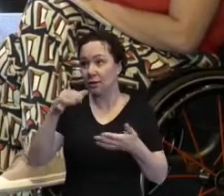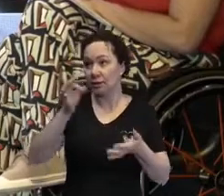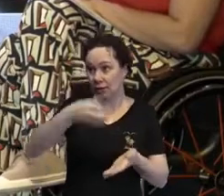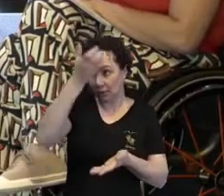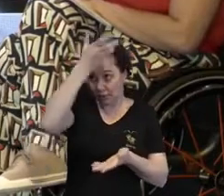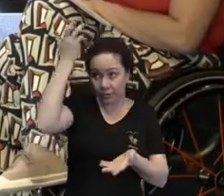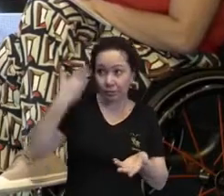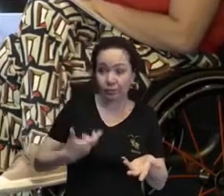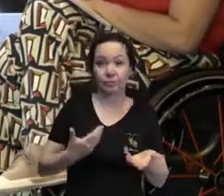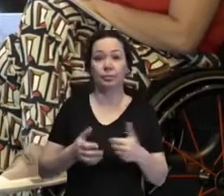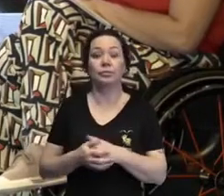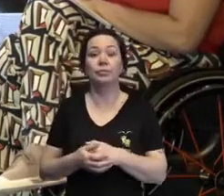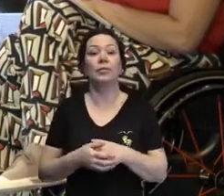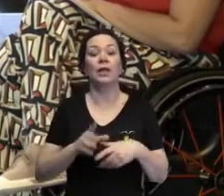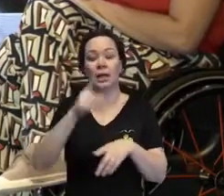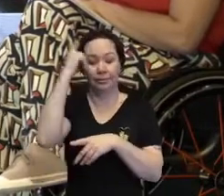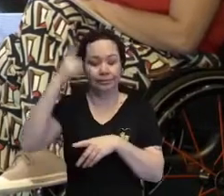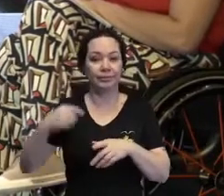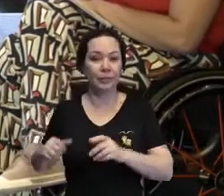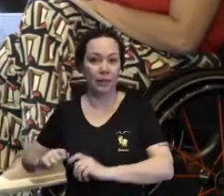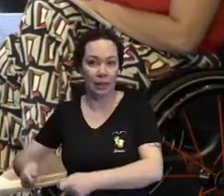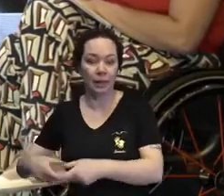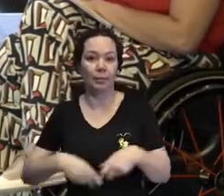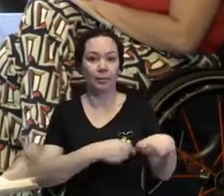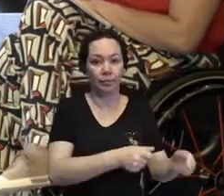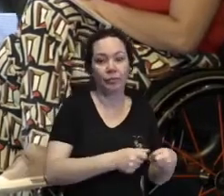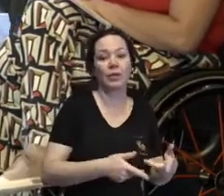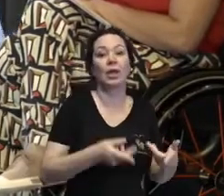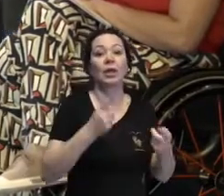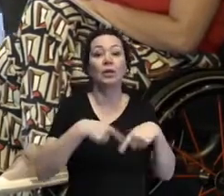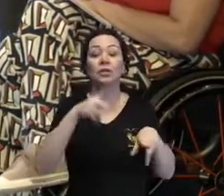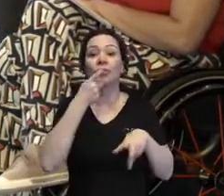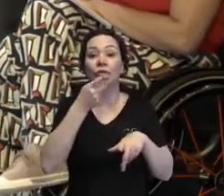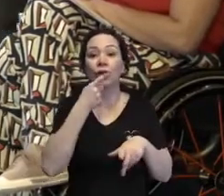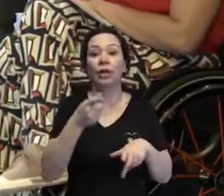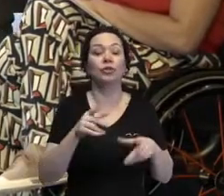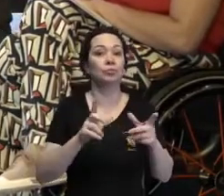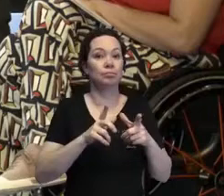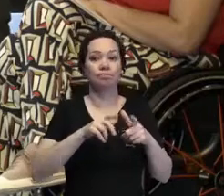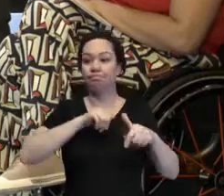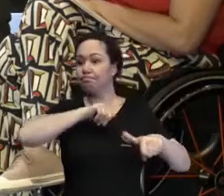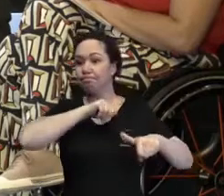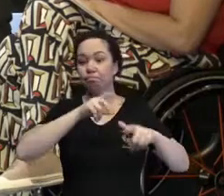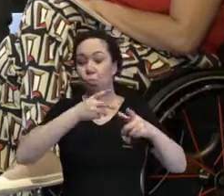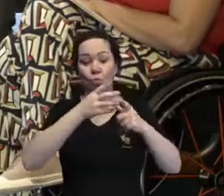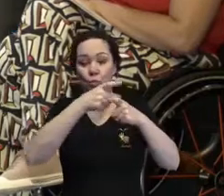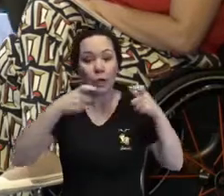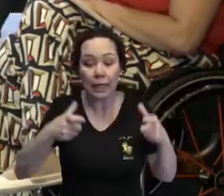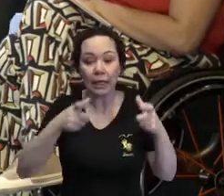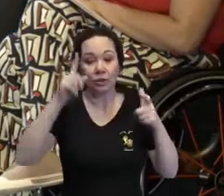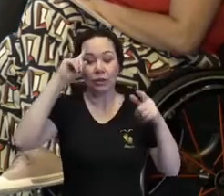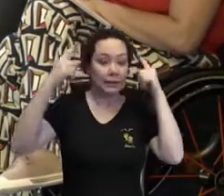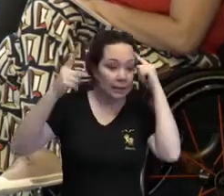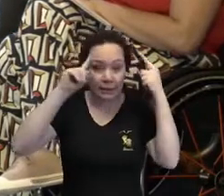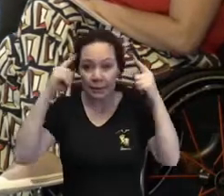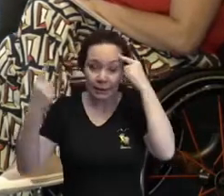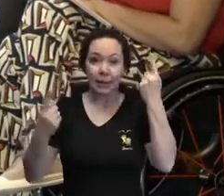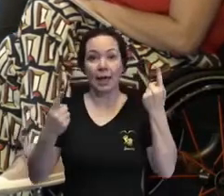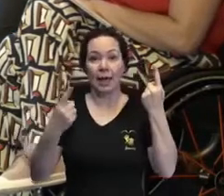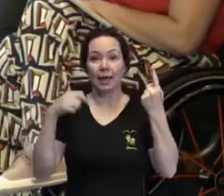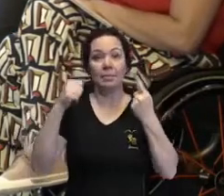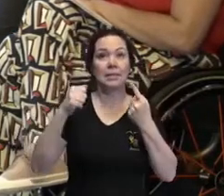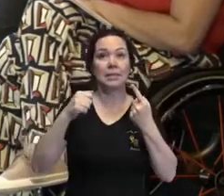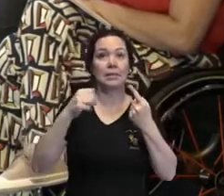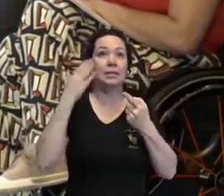a gente pensa nisso, a gente está falando de uma amplitude de ideias. Então, vamos tentar olhar a diversidade como uma diversidade de